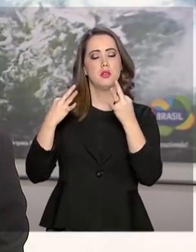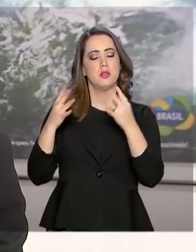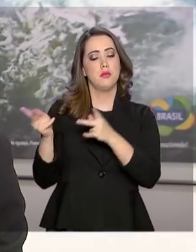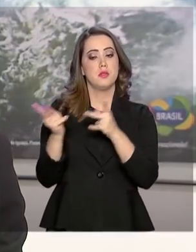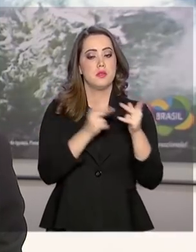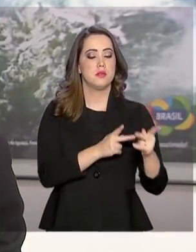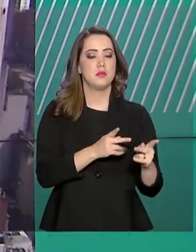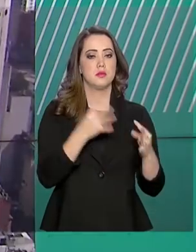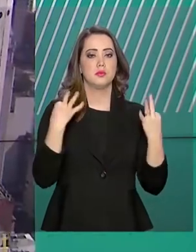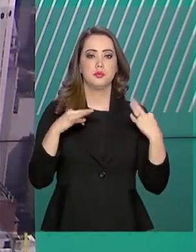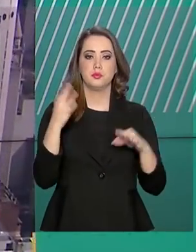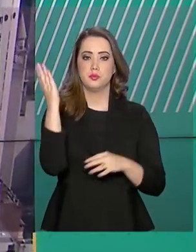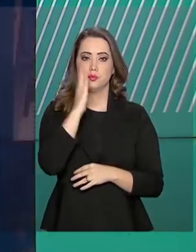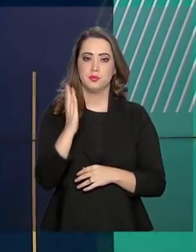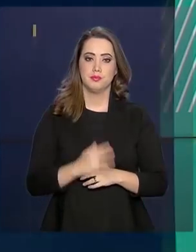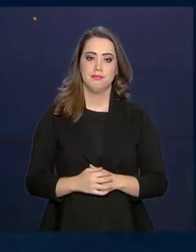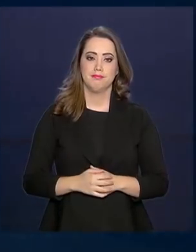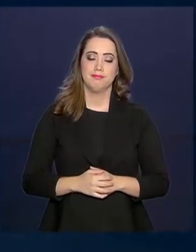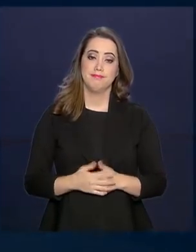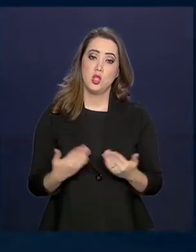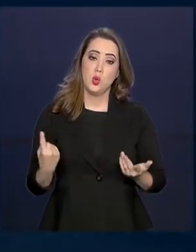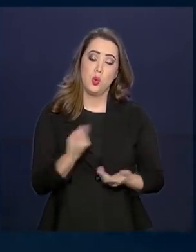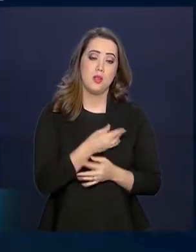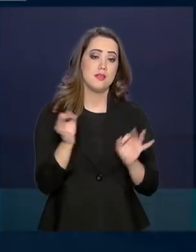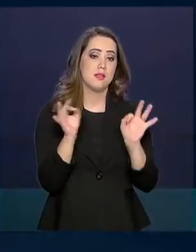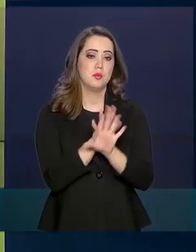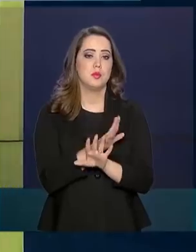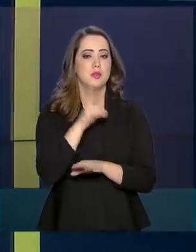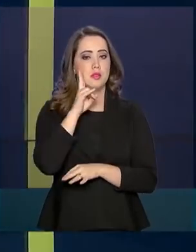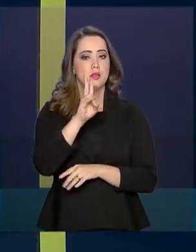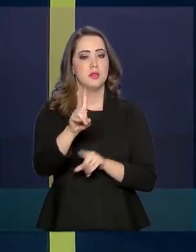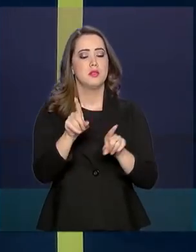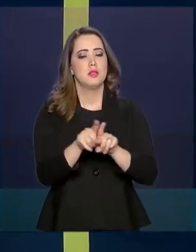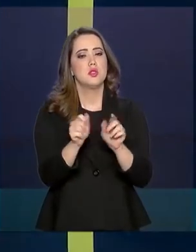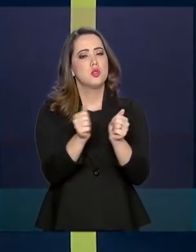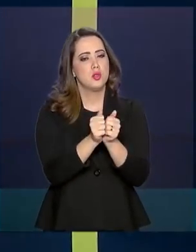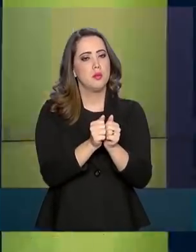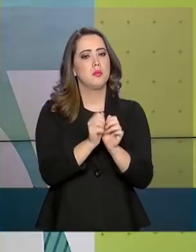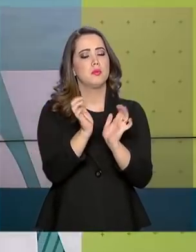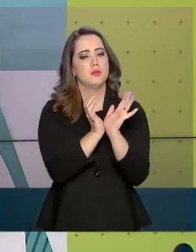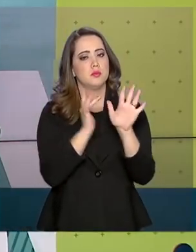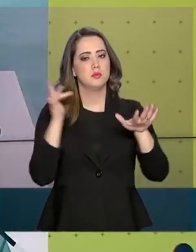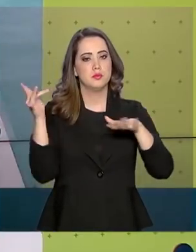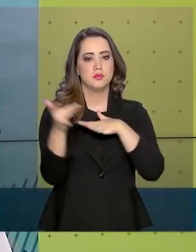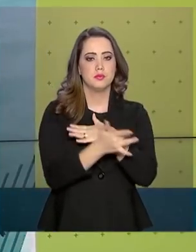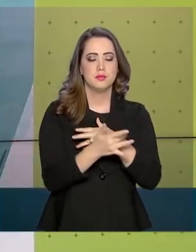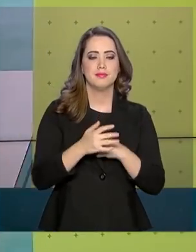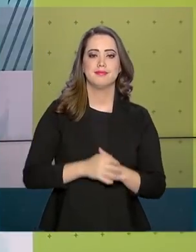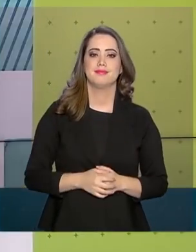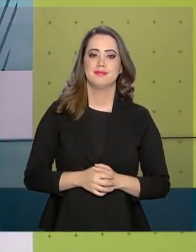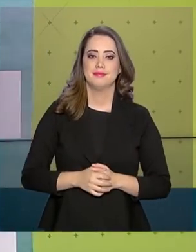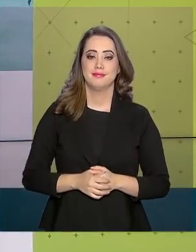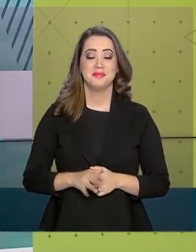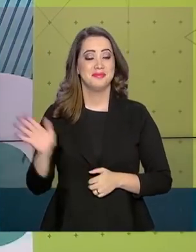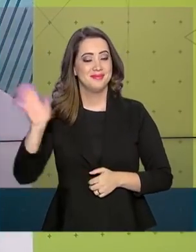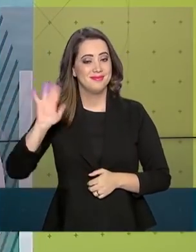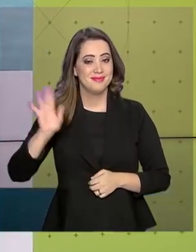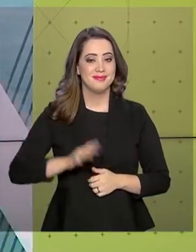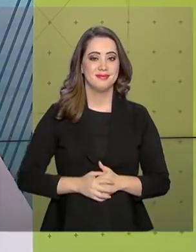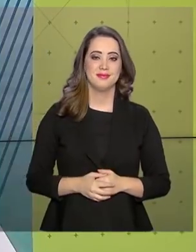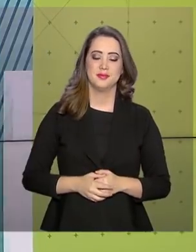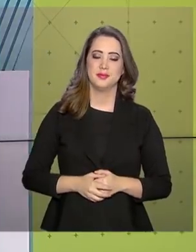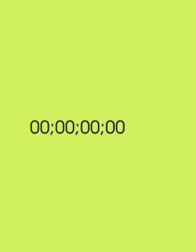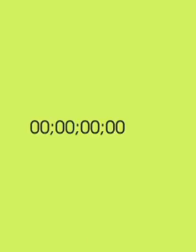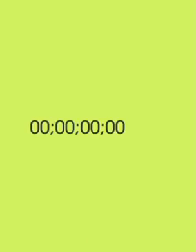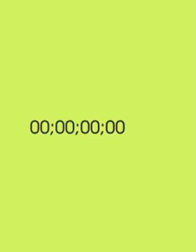turistas. O governo agora termina aqui. Acompanhe a gente também pelas nossas redes sociais. Até a próxima!